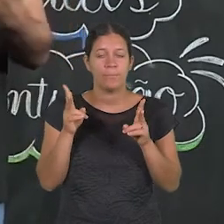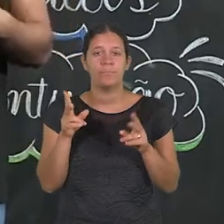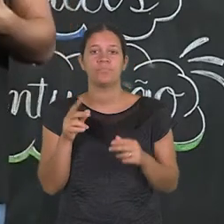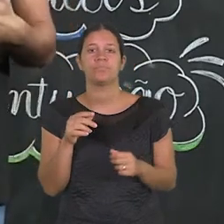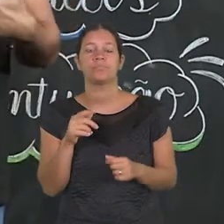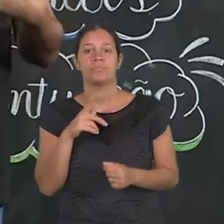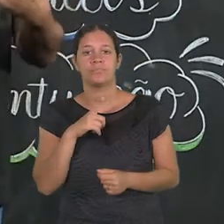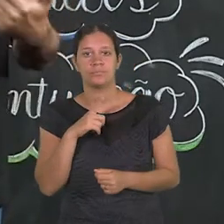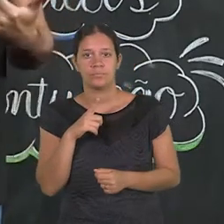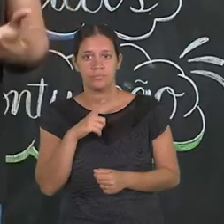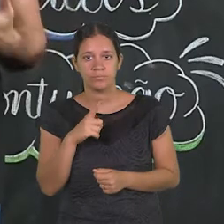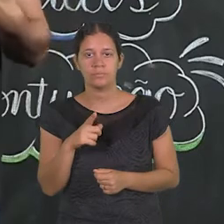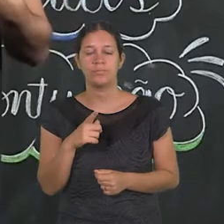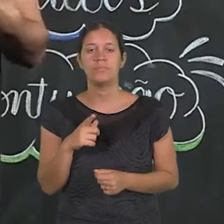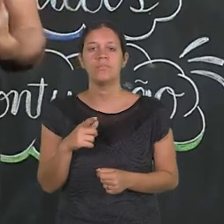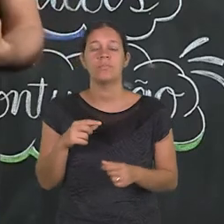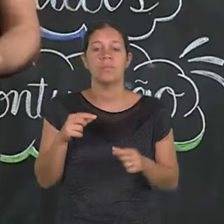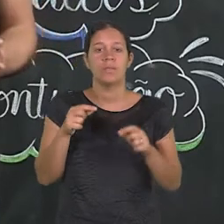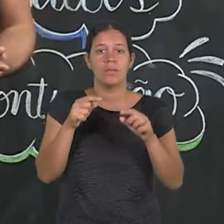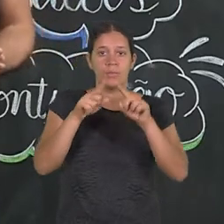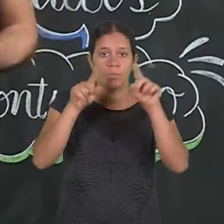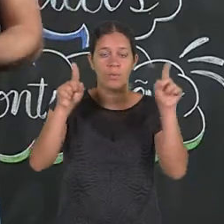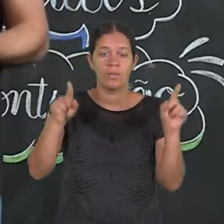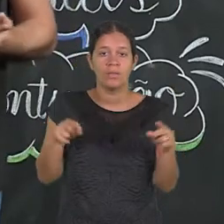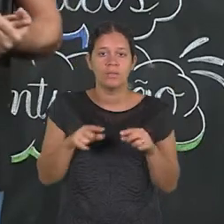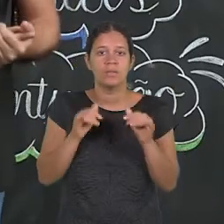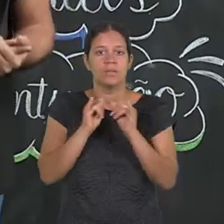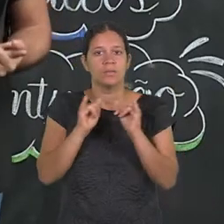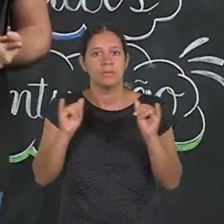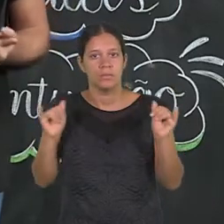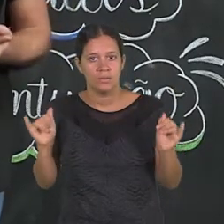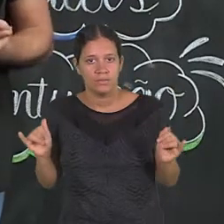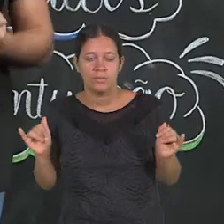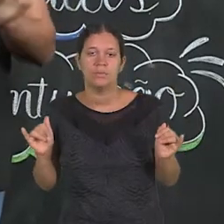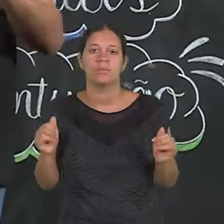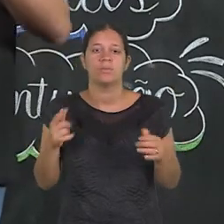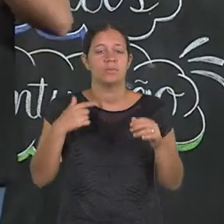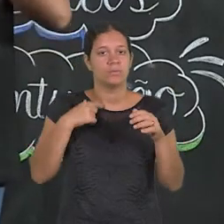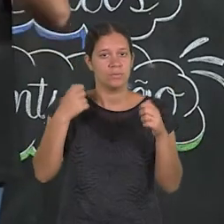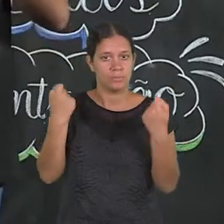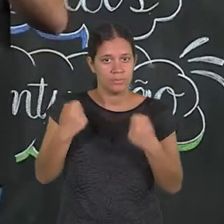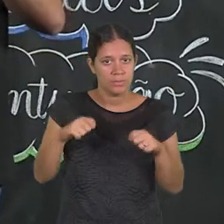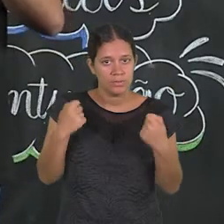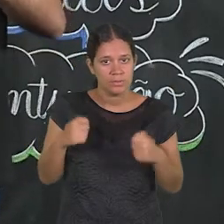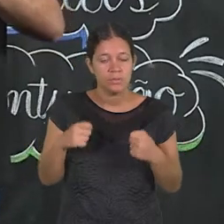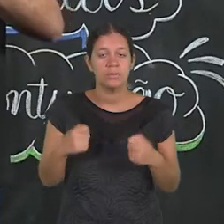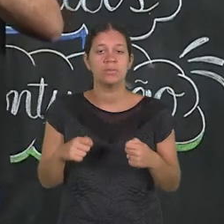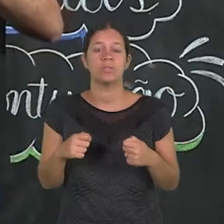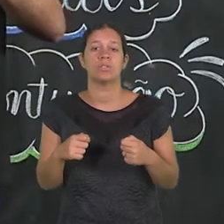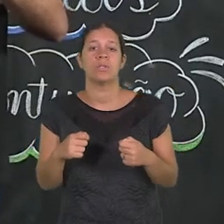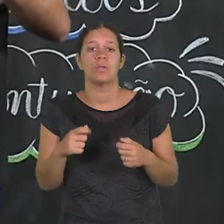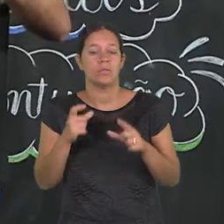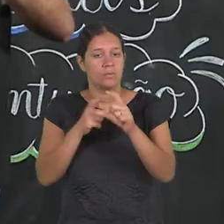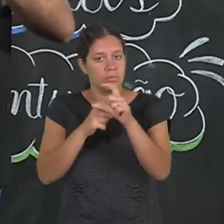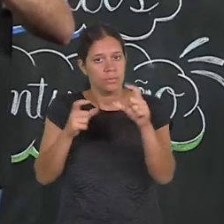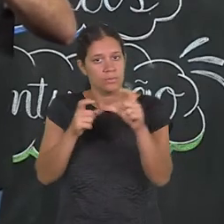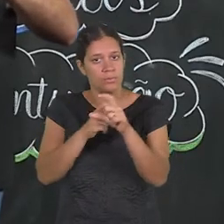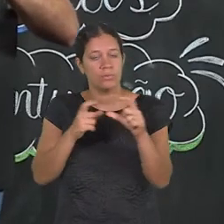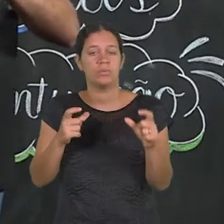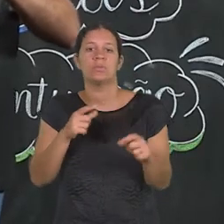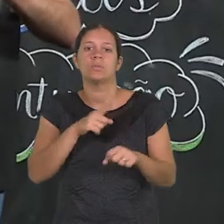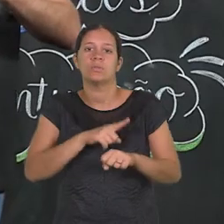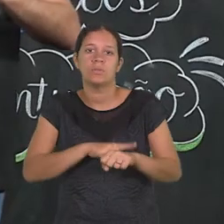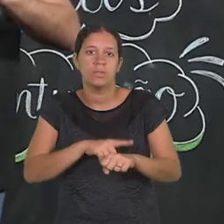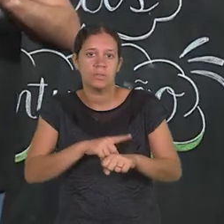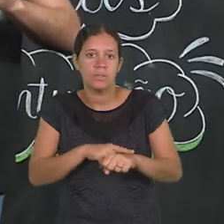sempre apenas a imagem, apenas o quadro, ele vai transmitir a informação narrativa, eu preciso desses quadrinhos me indicando que houve uma